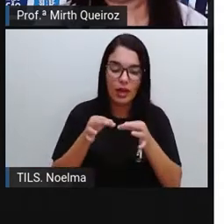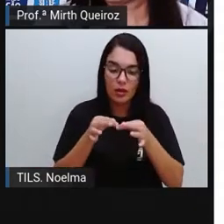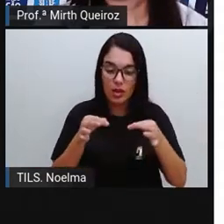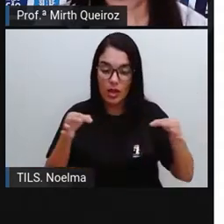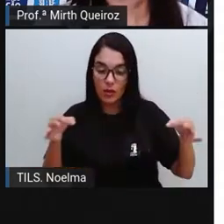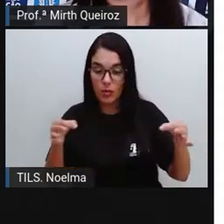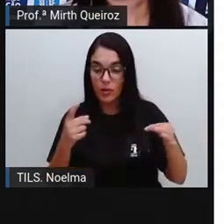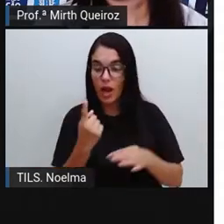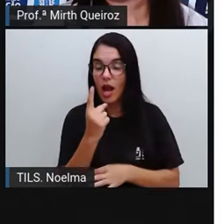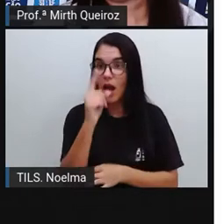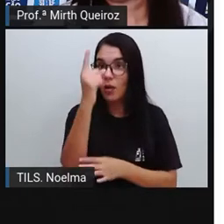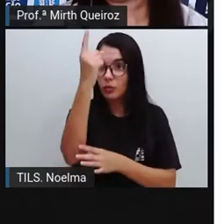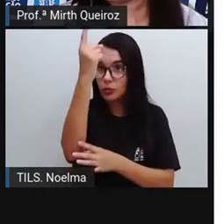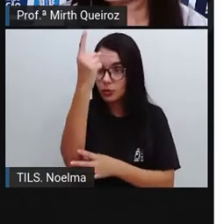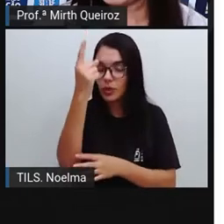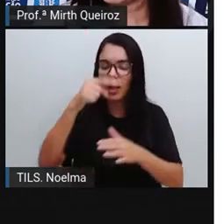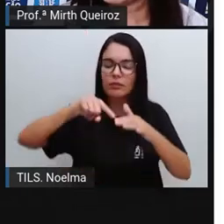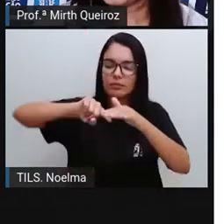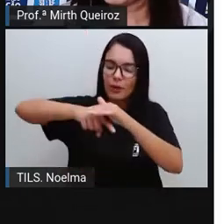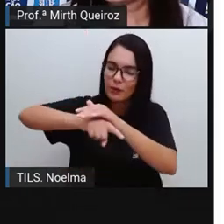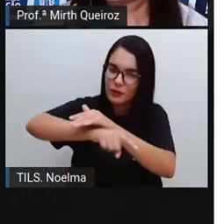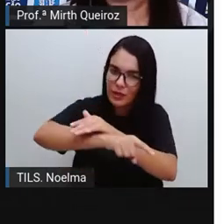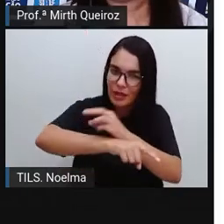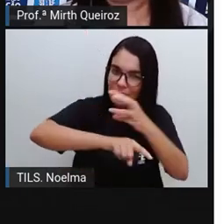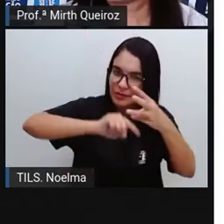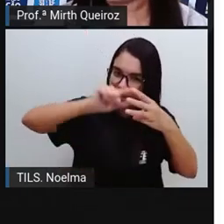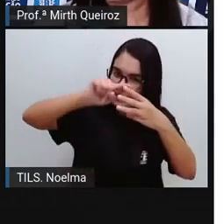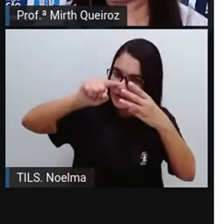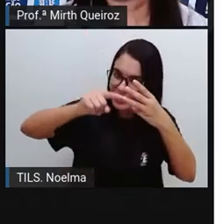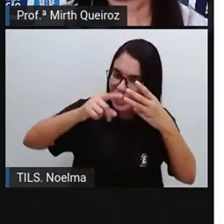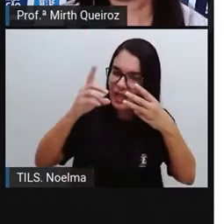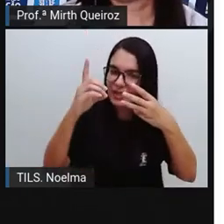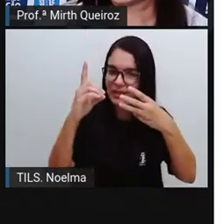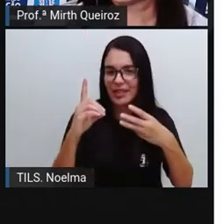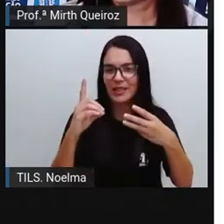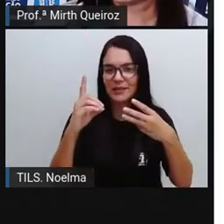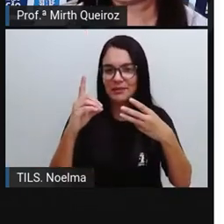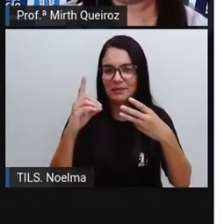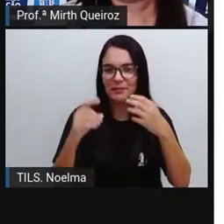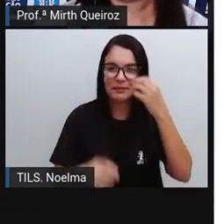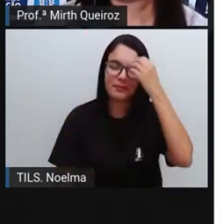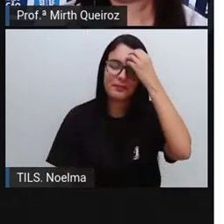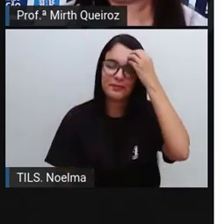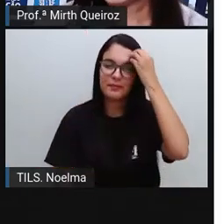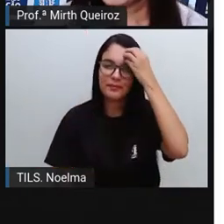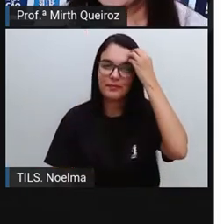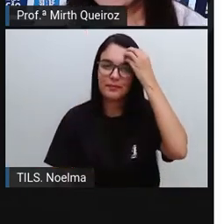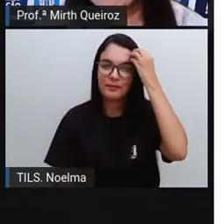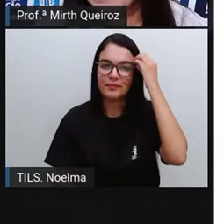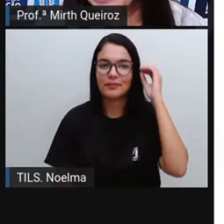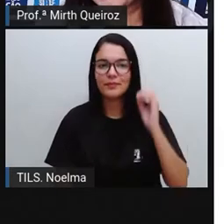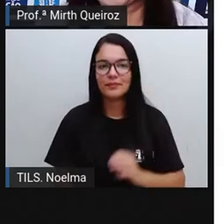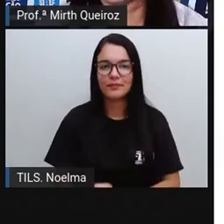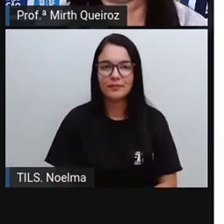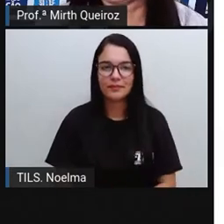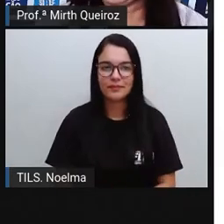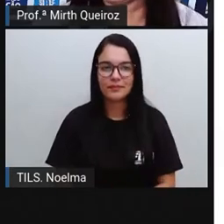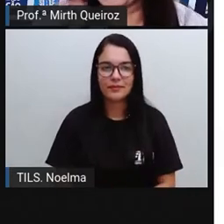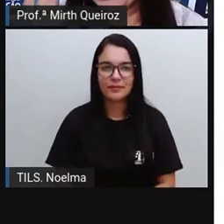o comprimento, vão ter também a profundidade, certo? E aí, neste caso, se trata de uma figura plana.